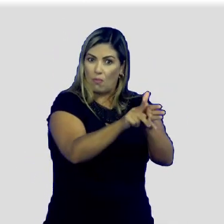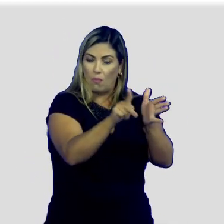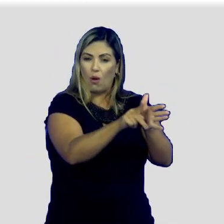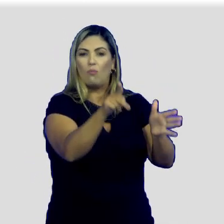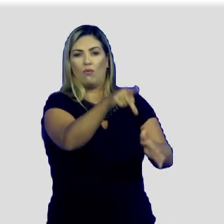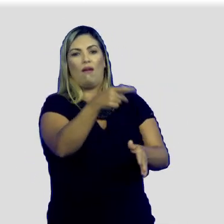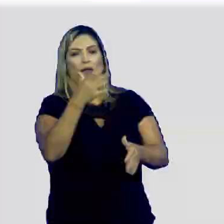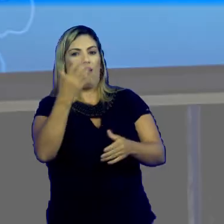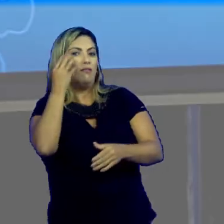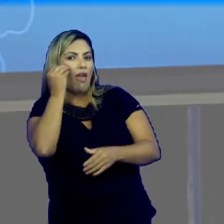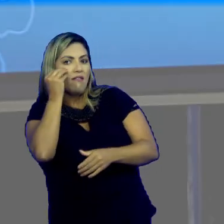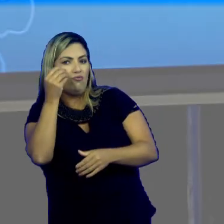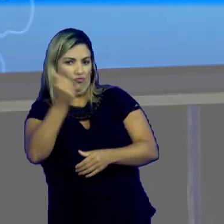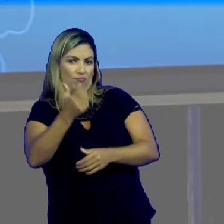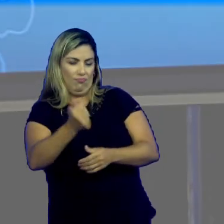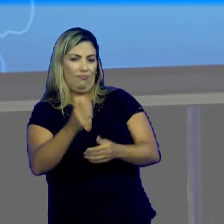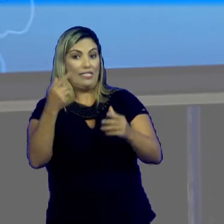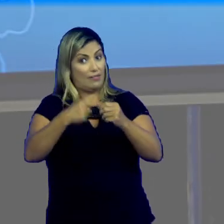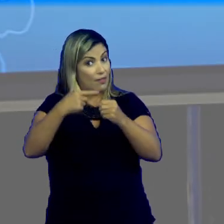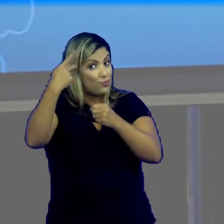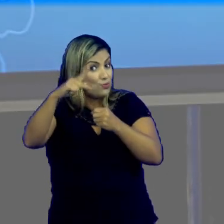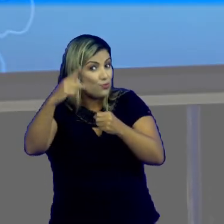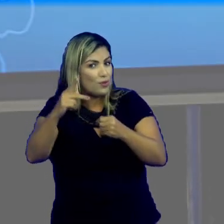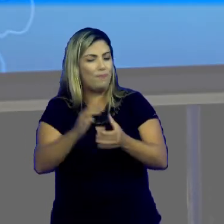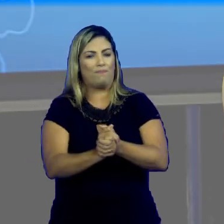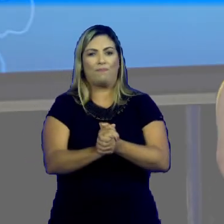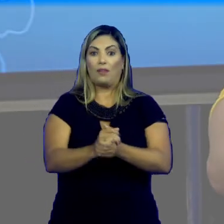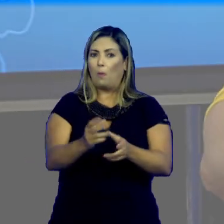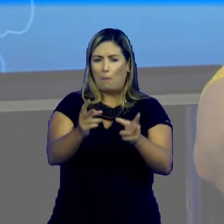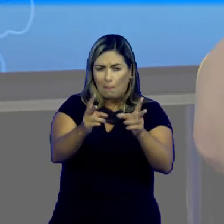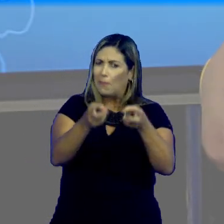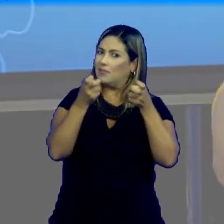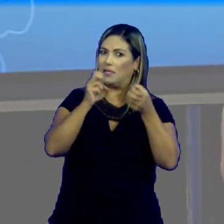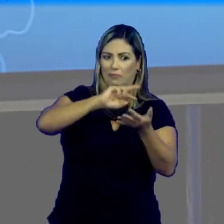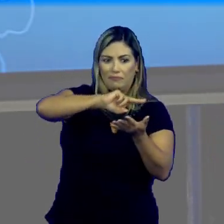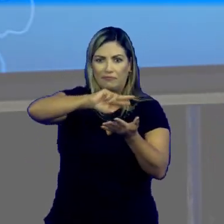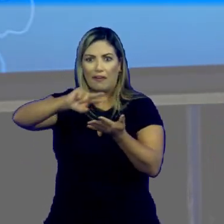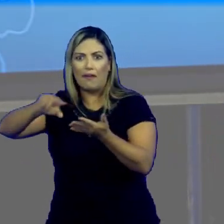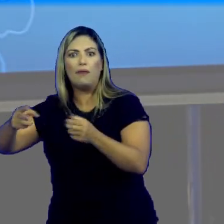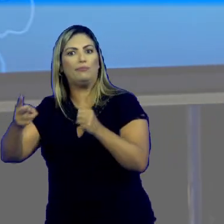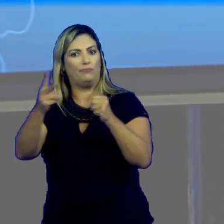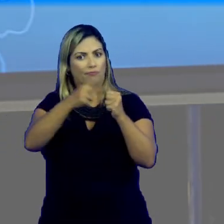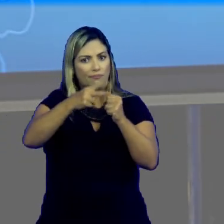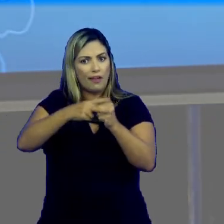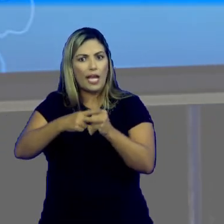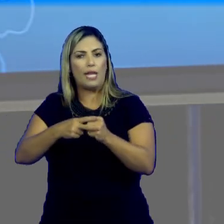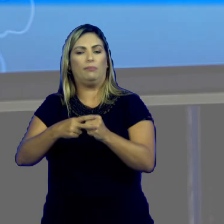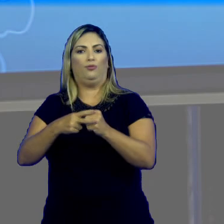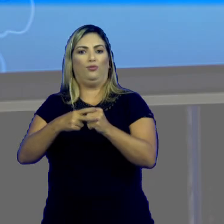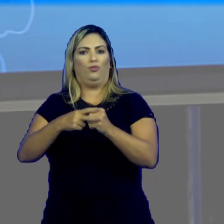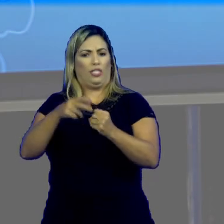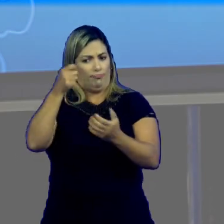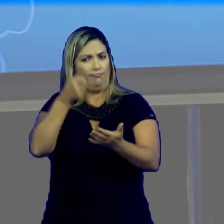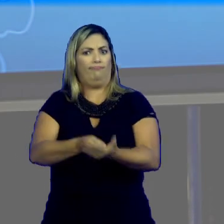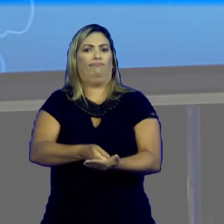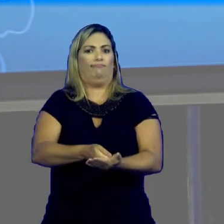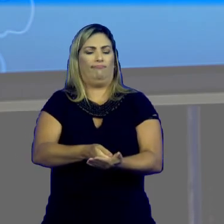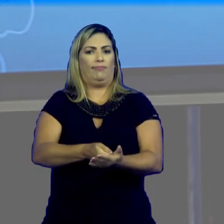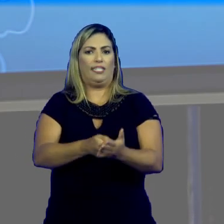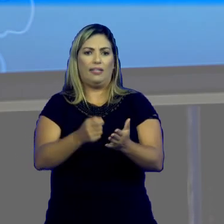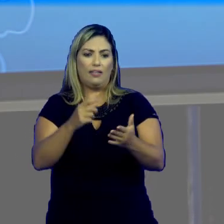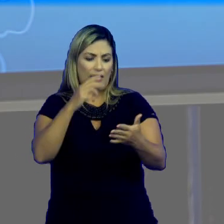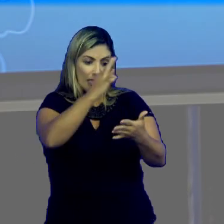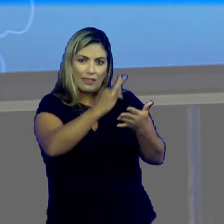leite de sua cidade. Olhem a quantidade de verbos no imperativos que